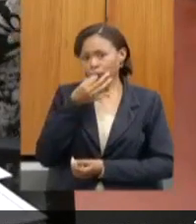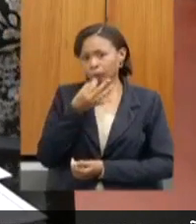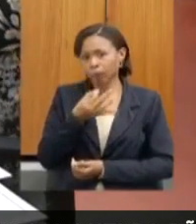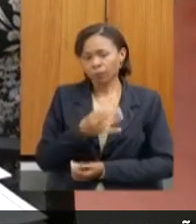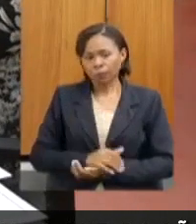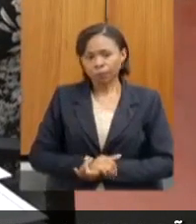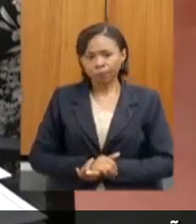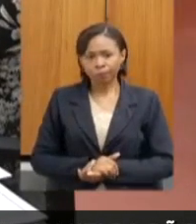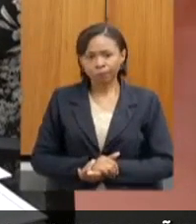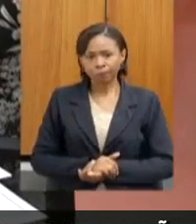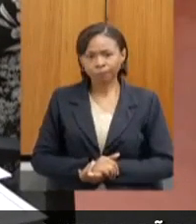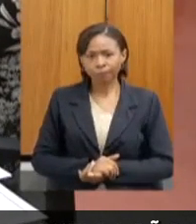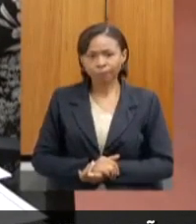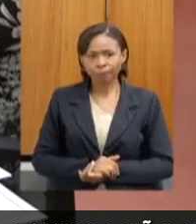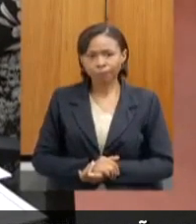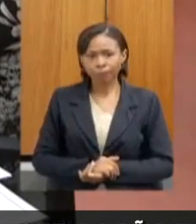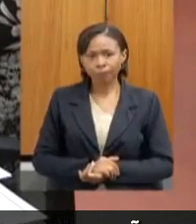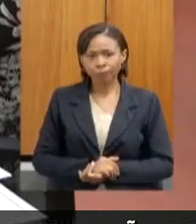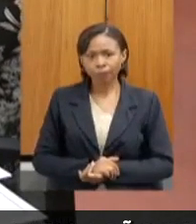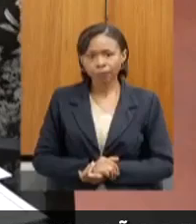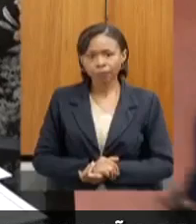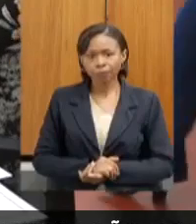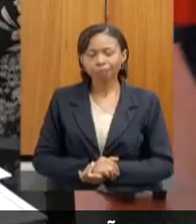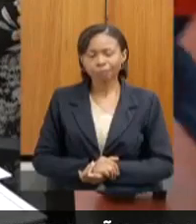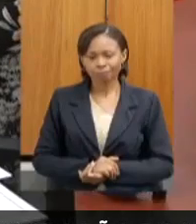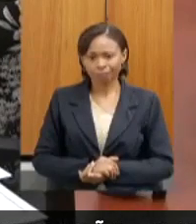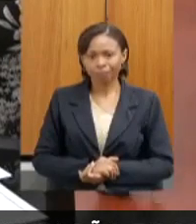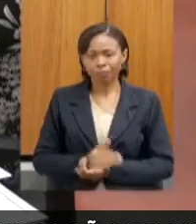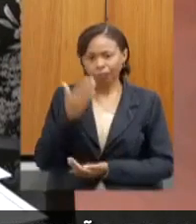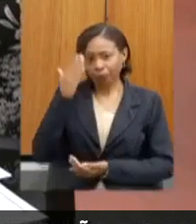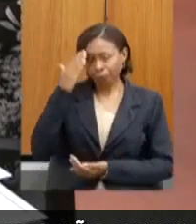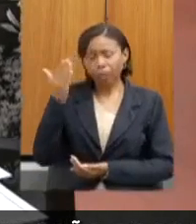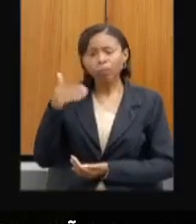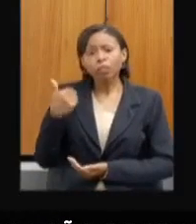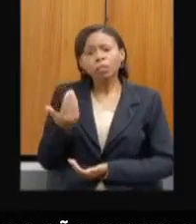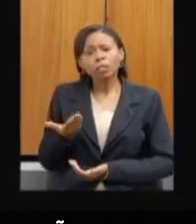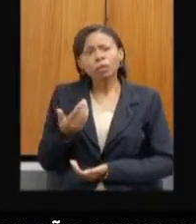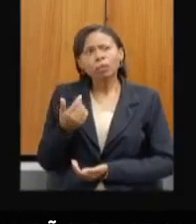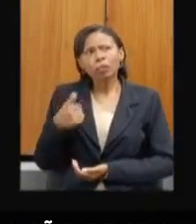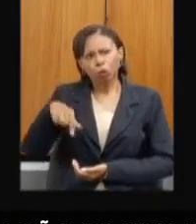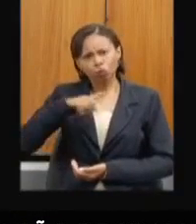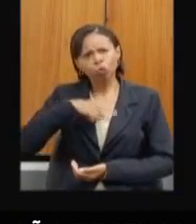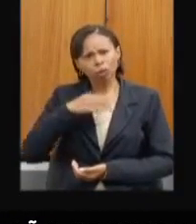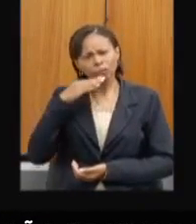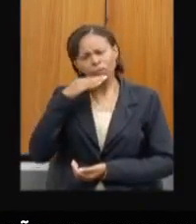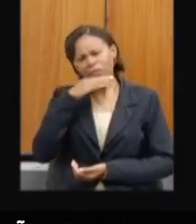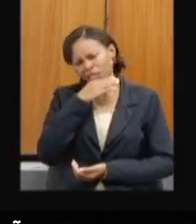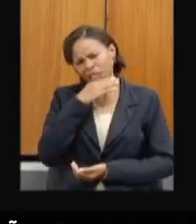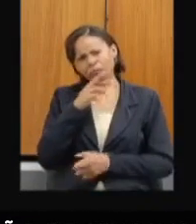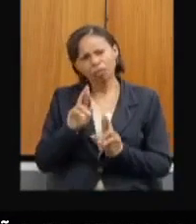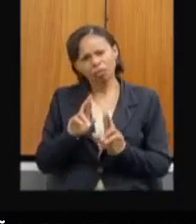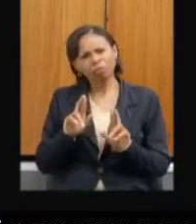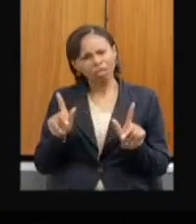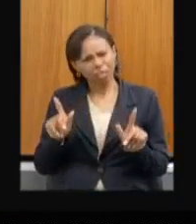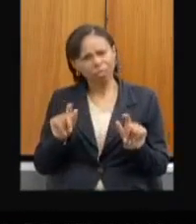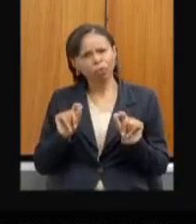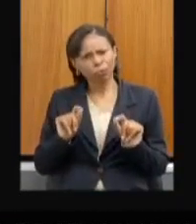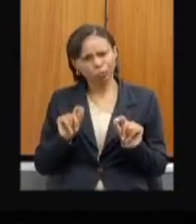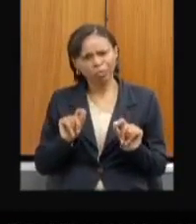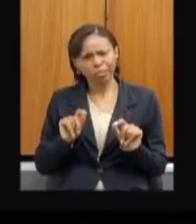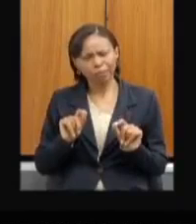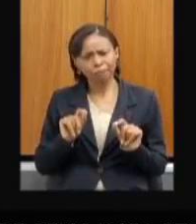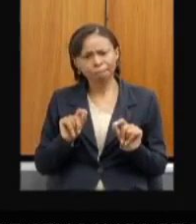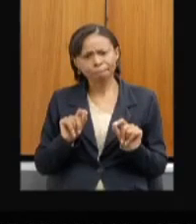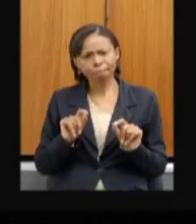Deputado Carlos Pimenta. Obrigado, Noraldino. A gente vê a diferença, Noraldino, exatamente